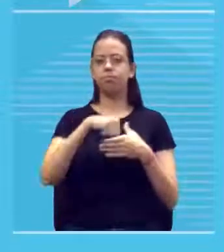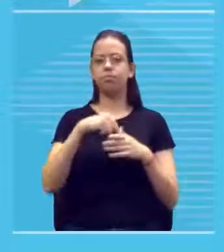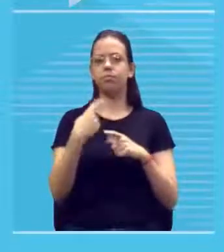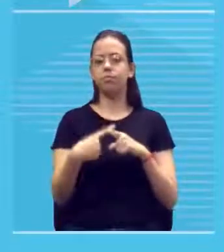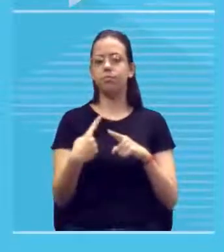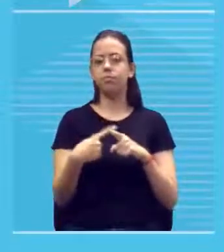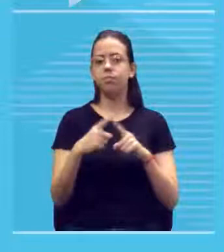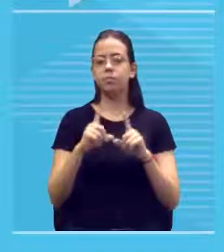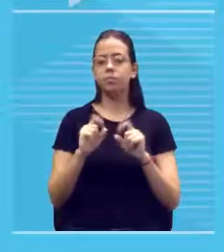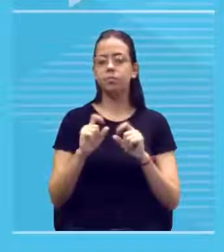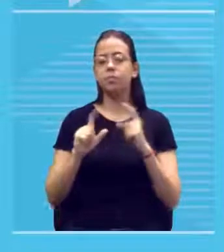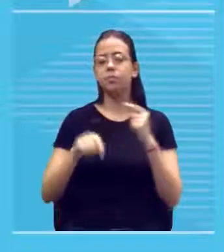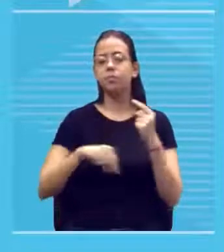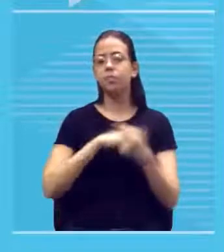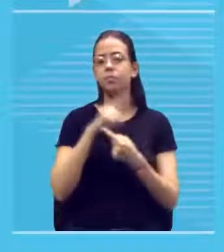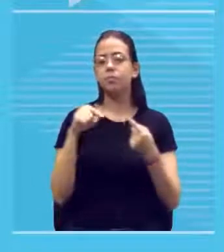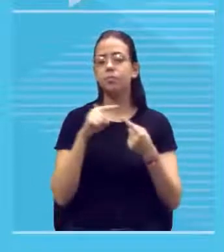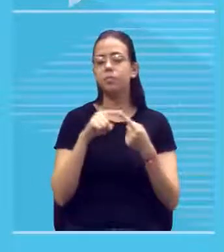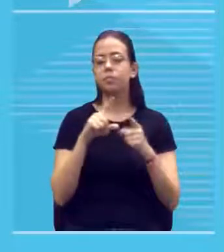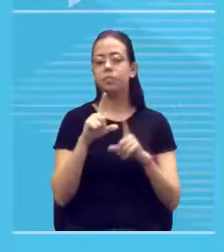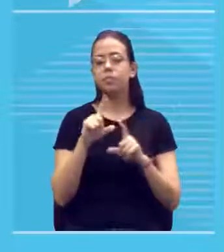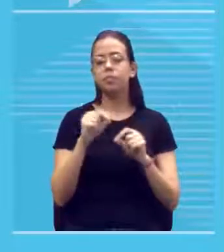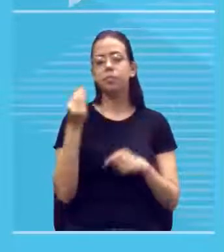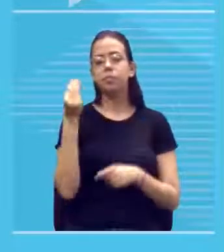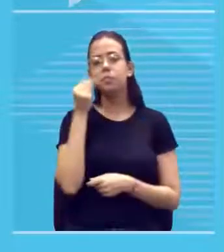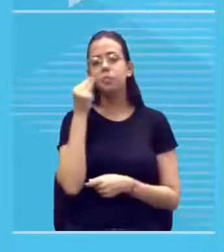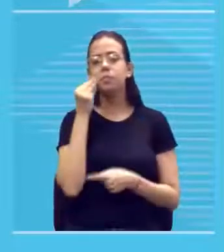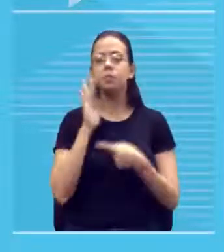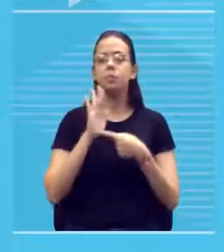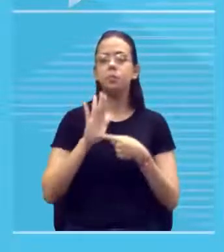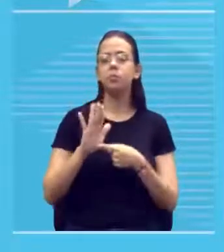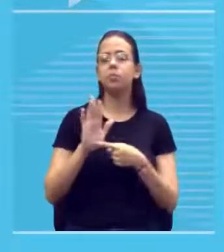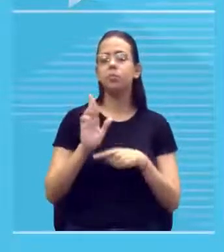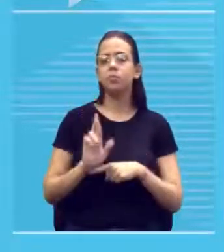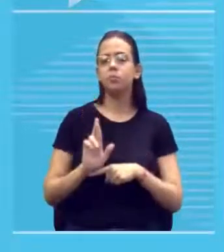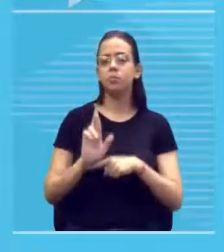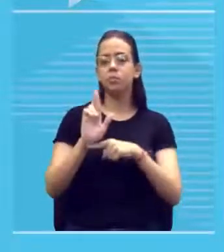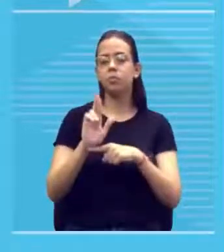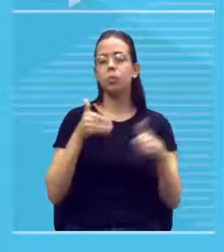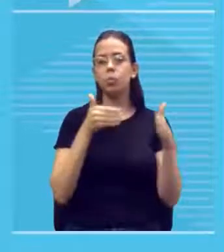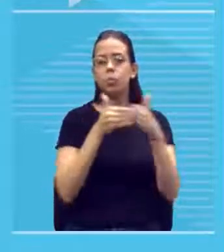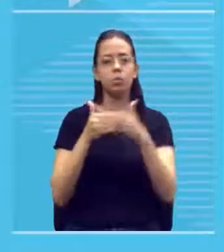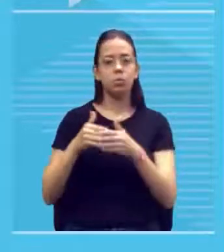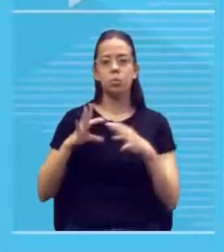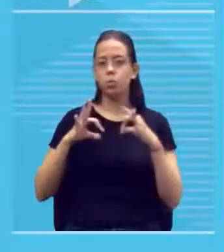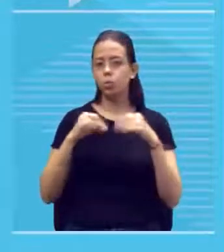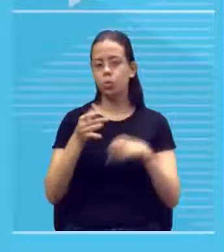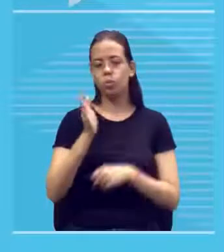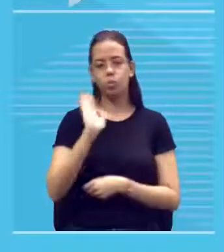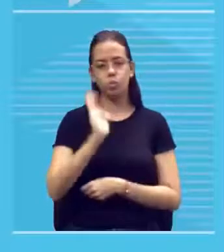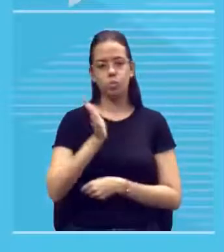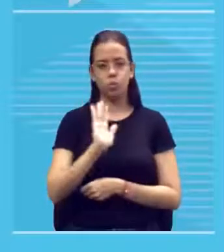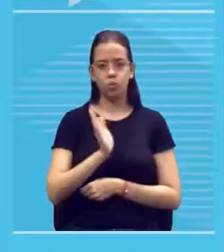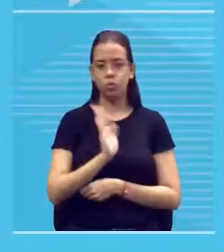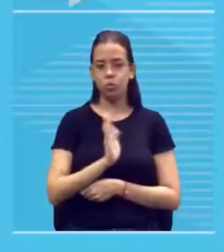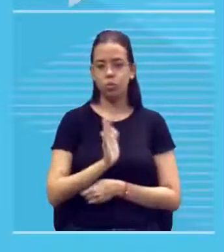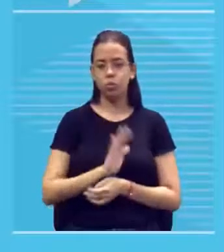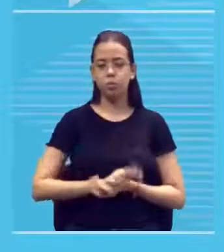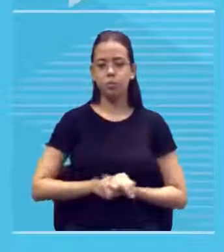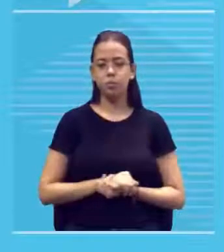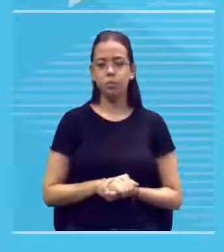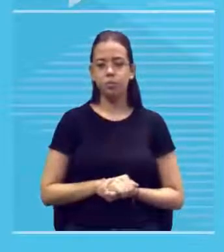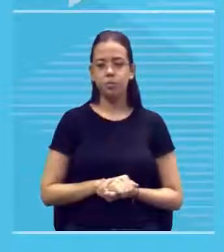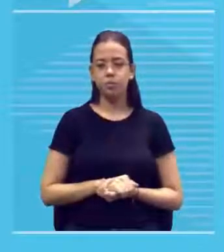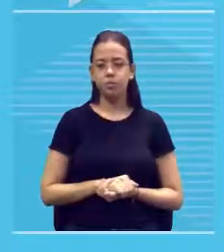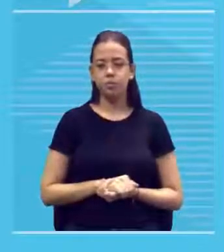busca das representações os limites já tinham sido todos atingidos até o